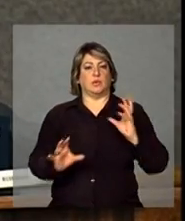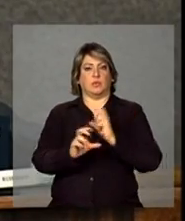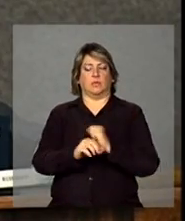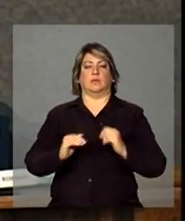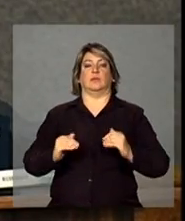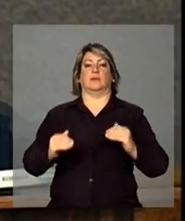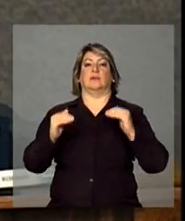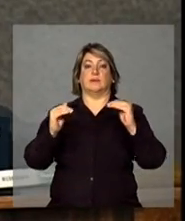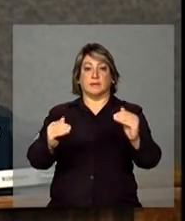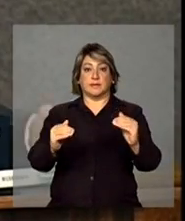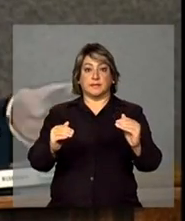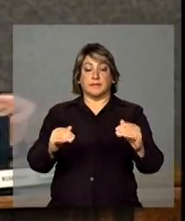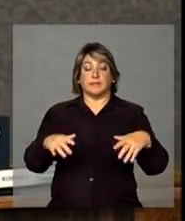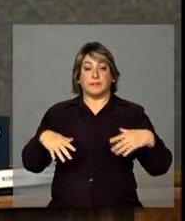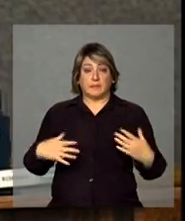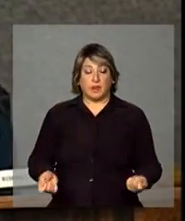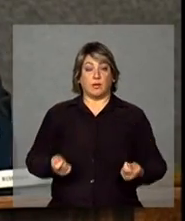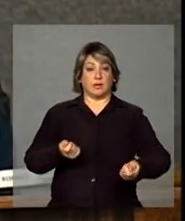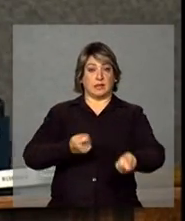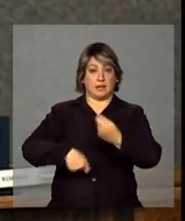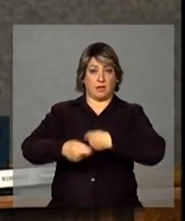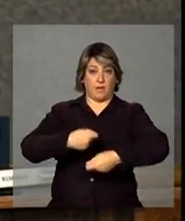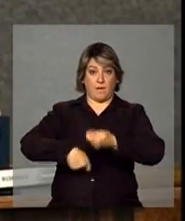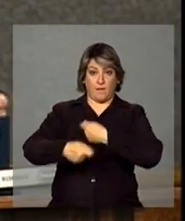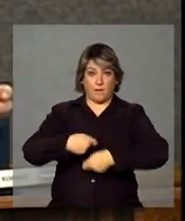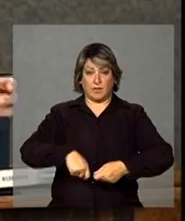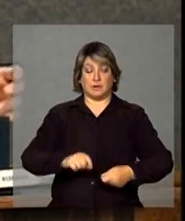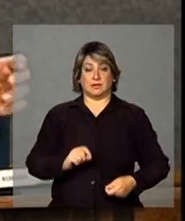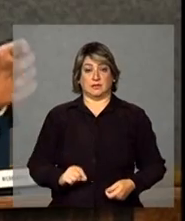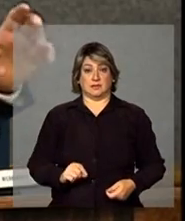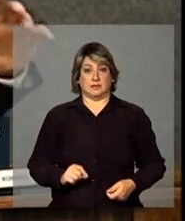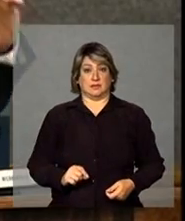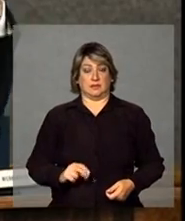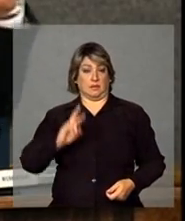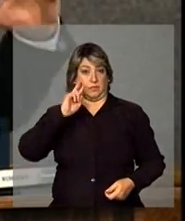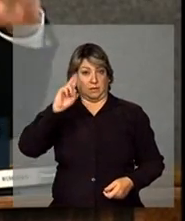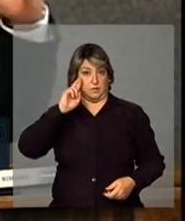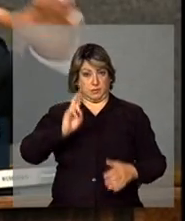crescimento. Quer dizer, empreendedorismo, como é